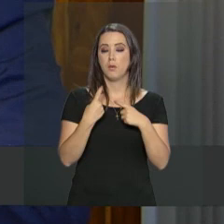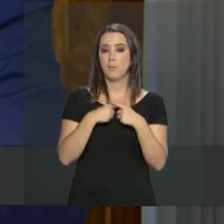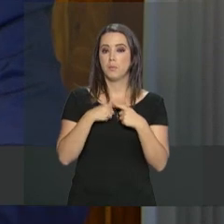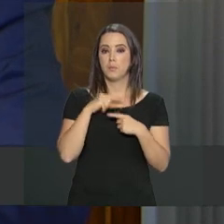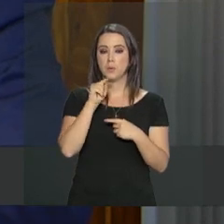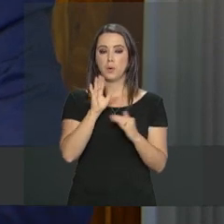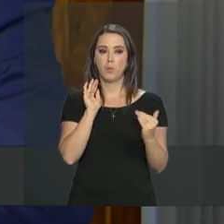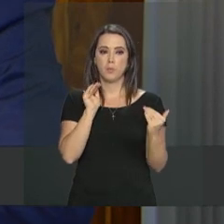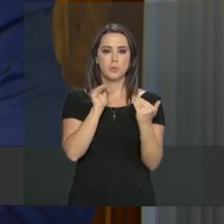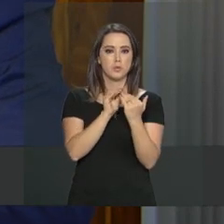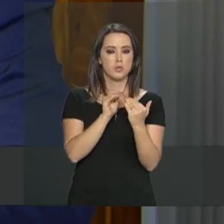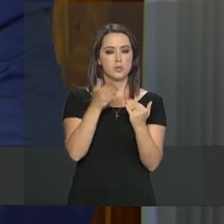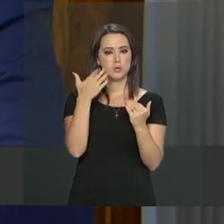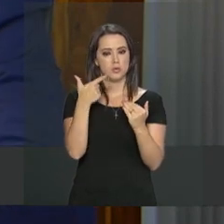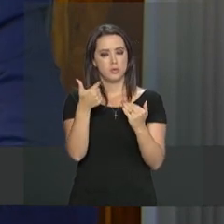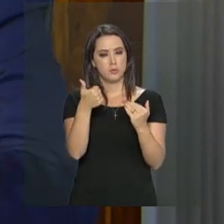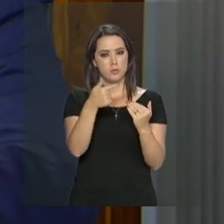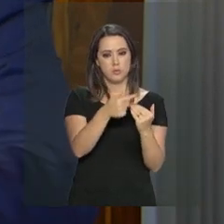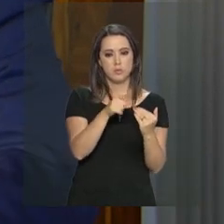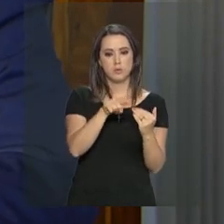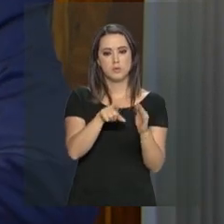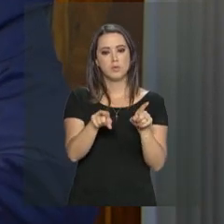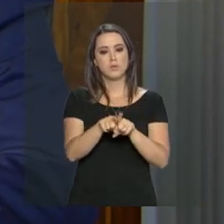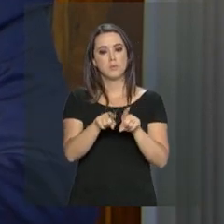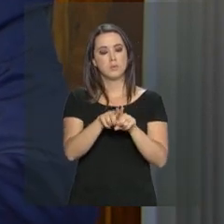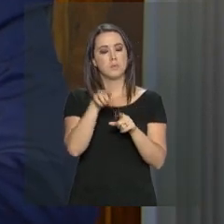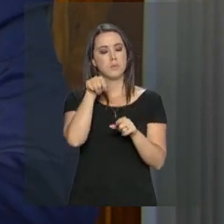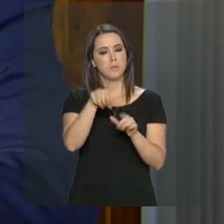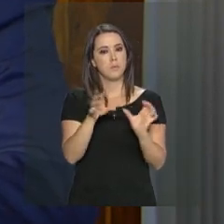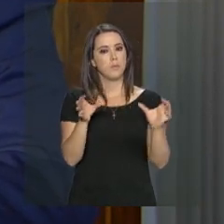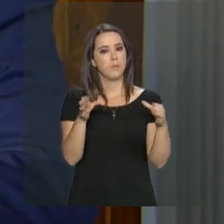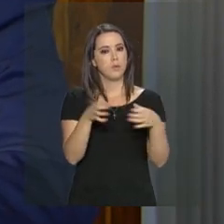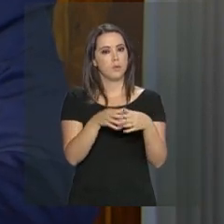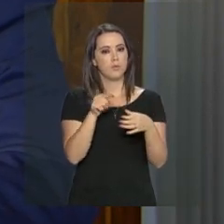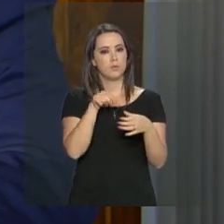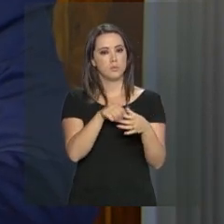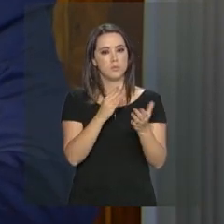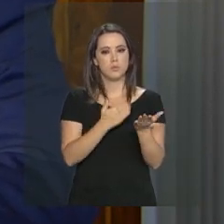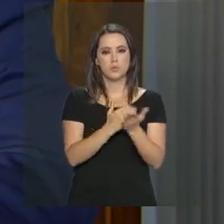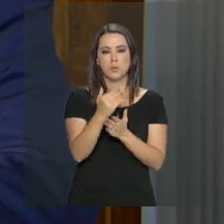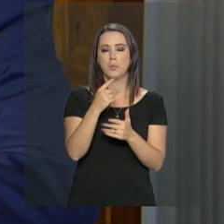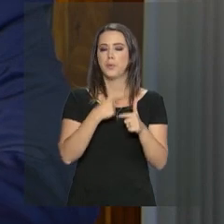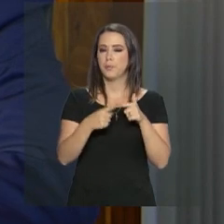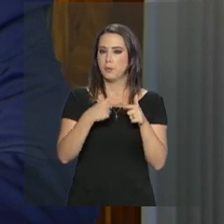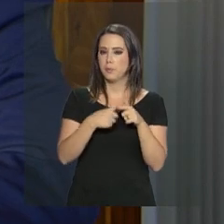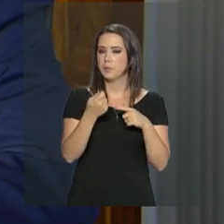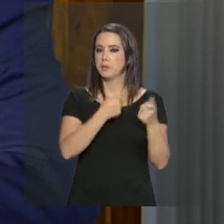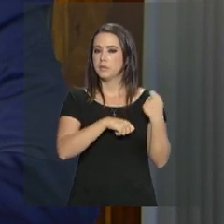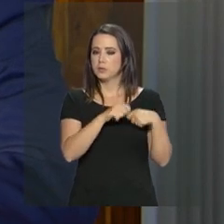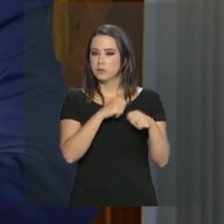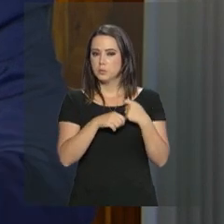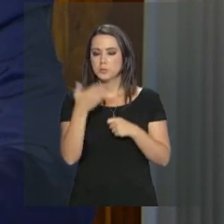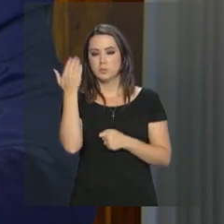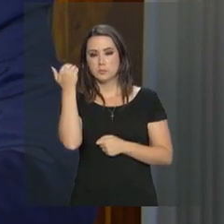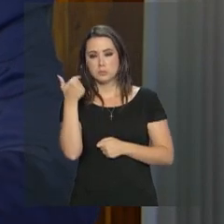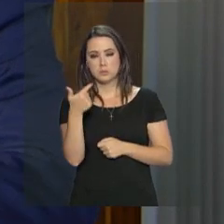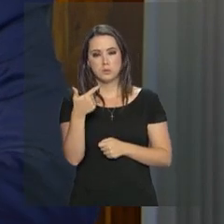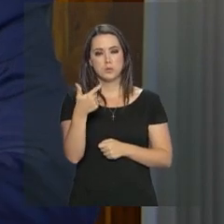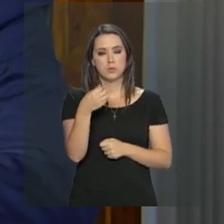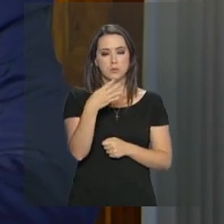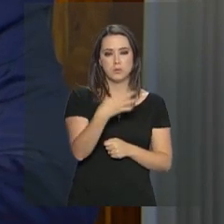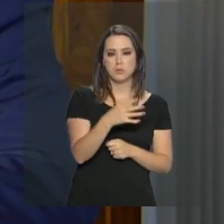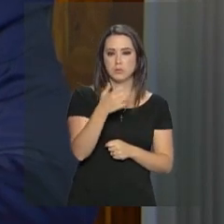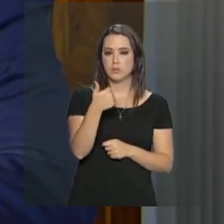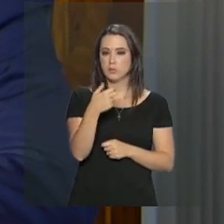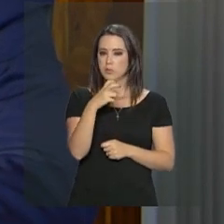porque o enfoque em 2017, ainda naquele arrasto da crise que assolou o país em 2014,